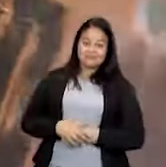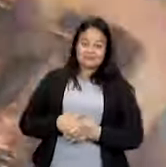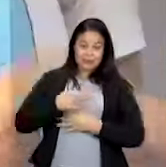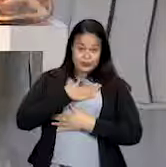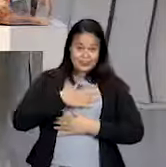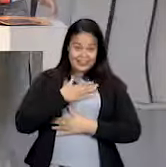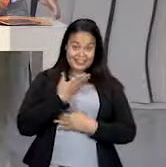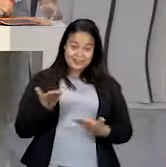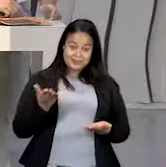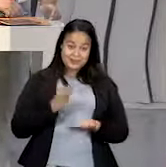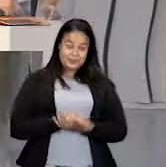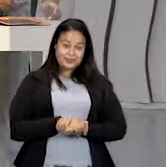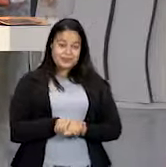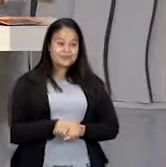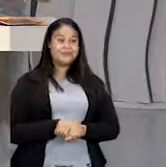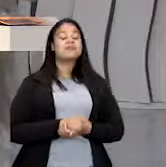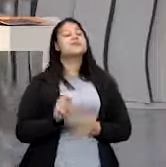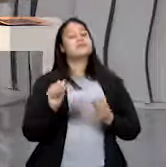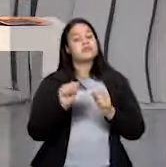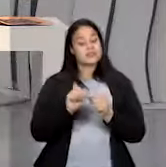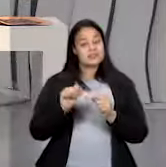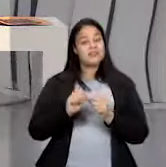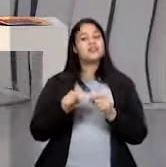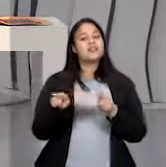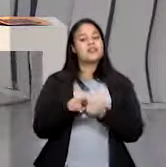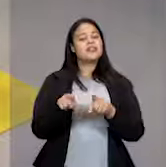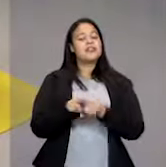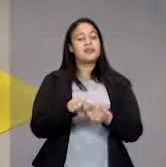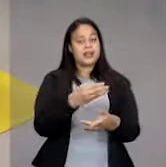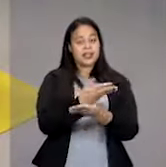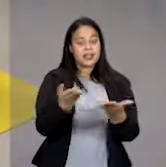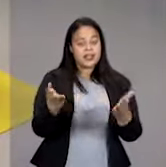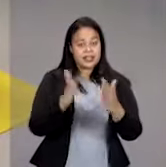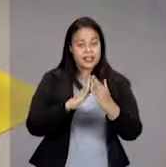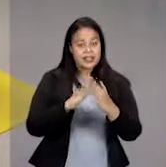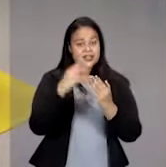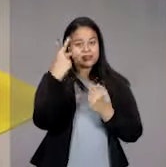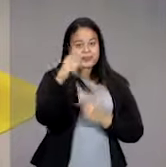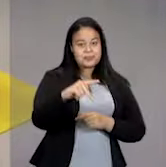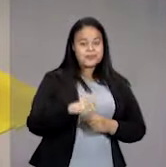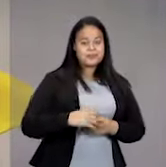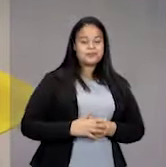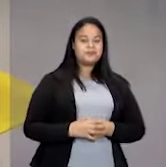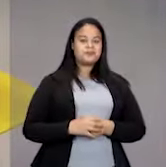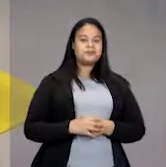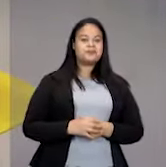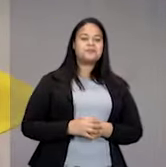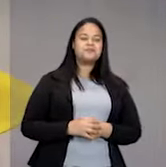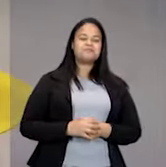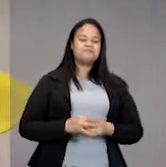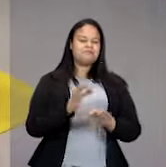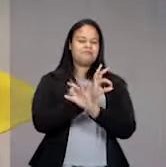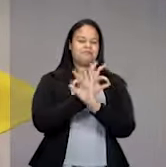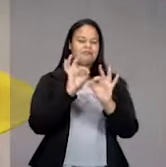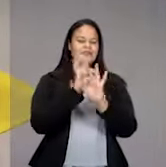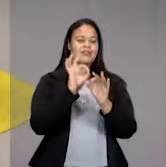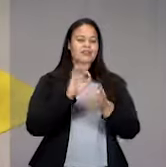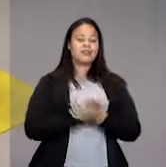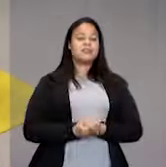É isso que vocês vão fazer no trabalho de vocês aí em casa. Chique demais.